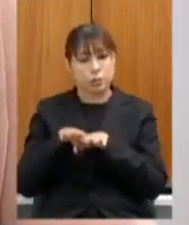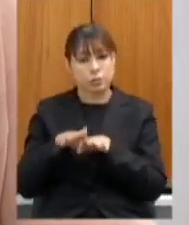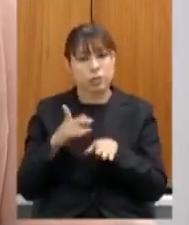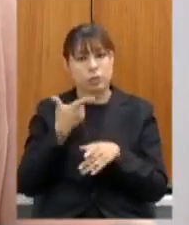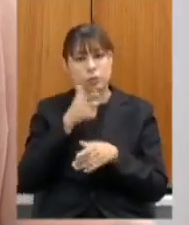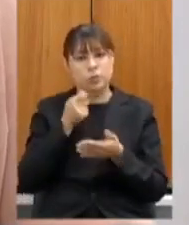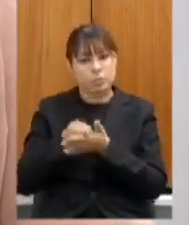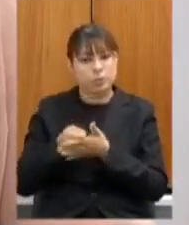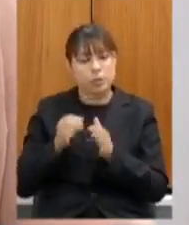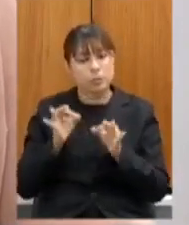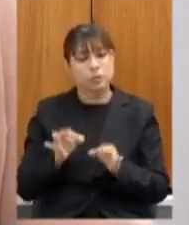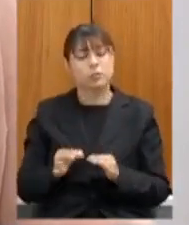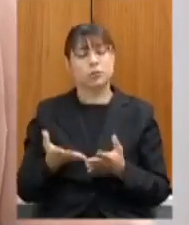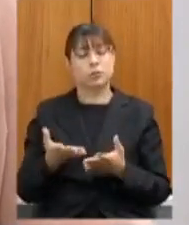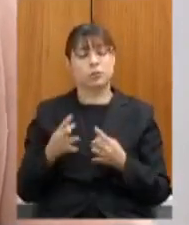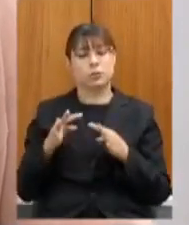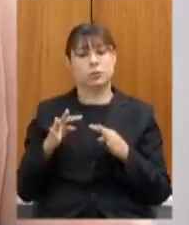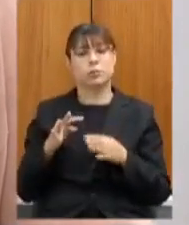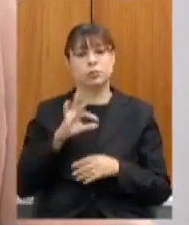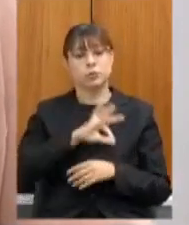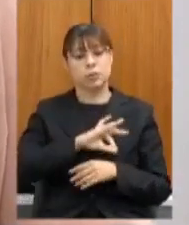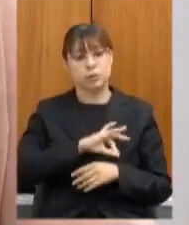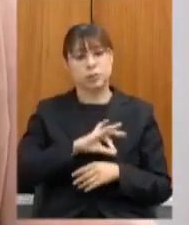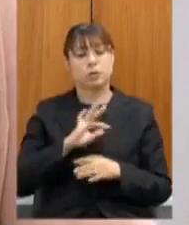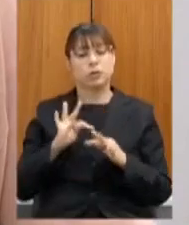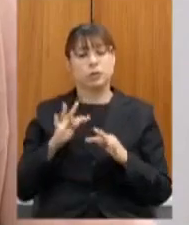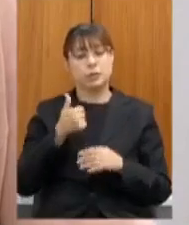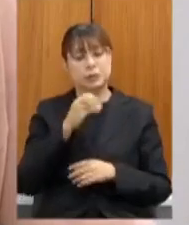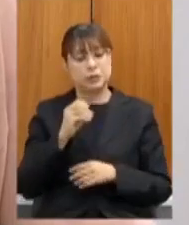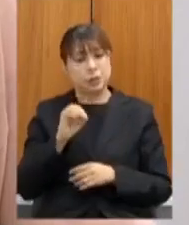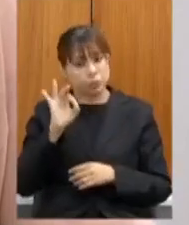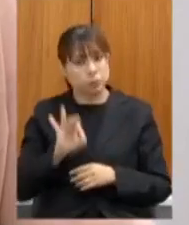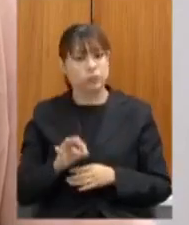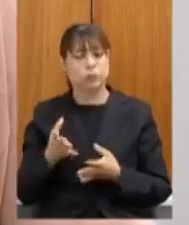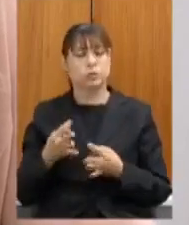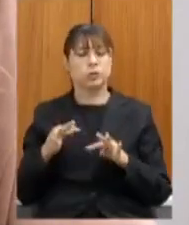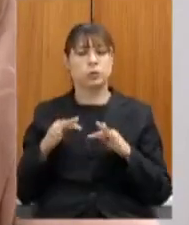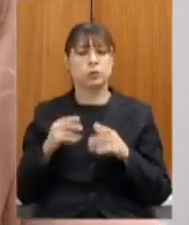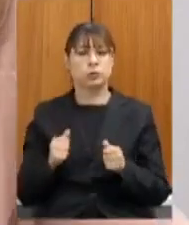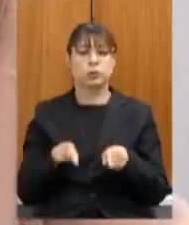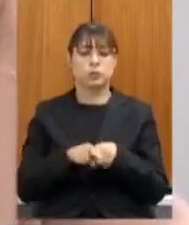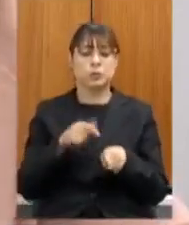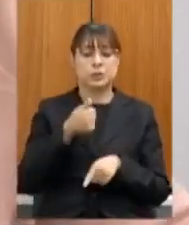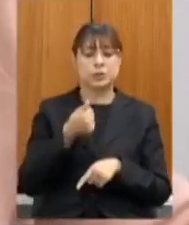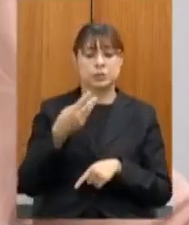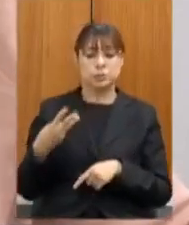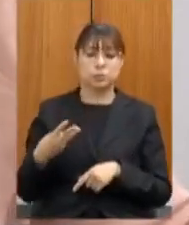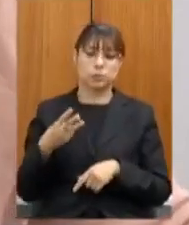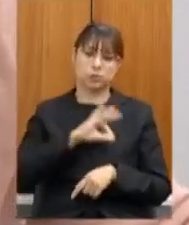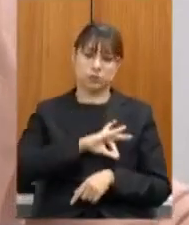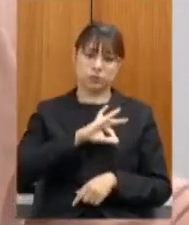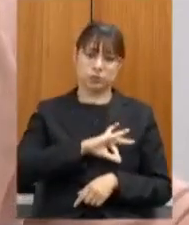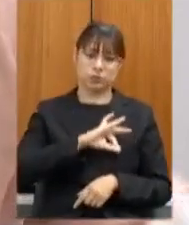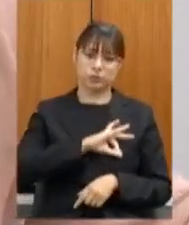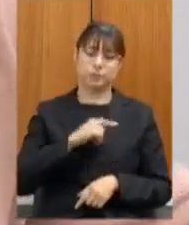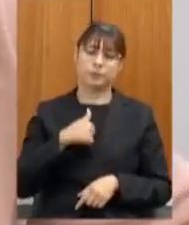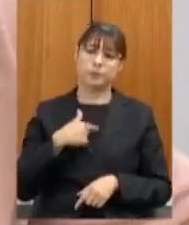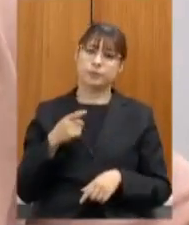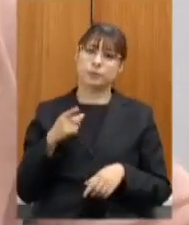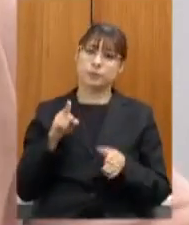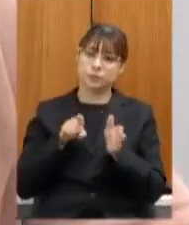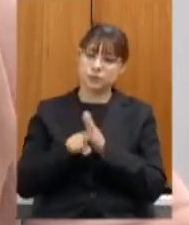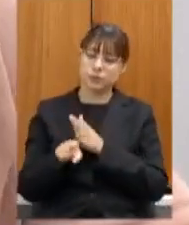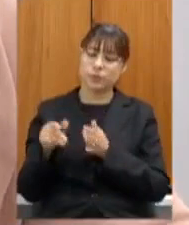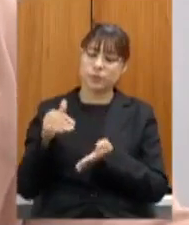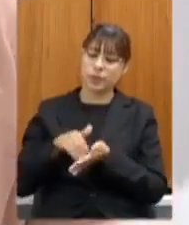dos vencimentos dos profissionais da educação bem como garantir o pagamento do 13º salário eu questionava